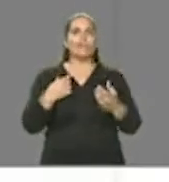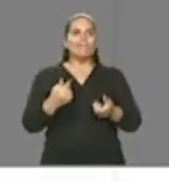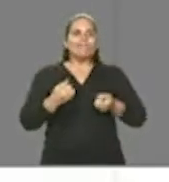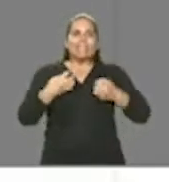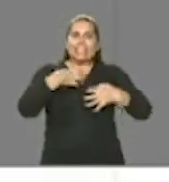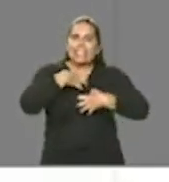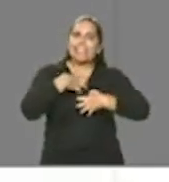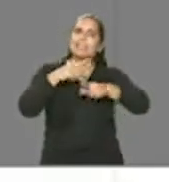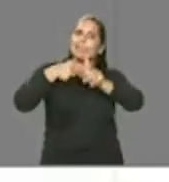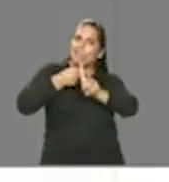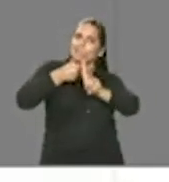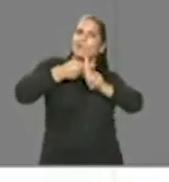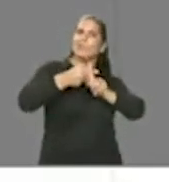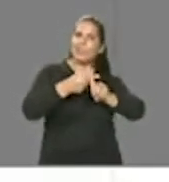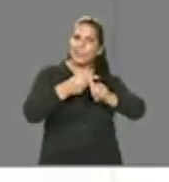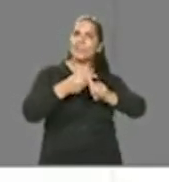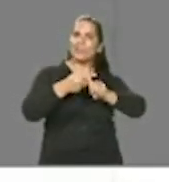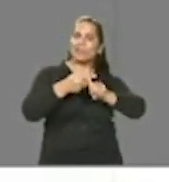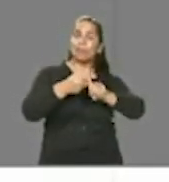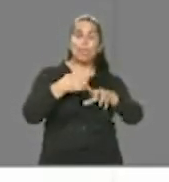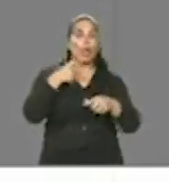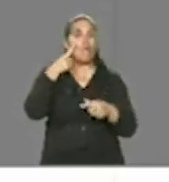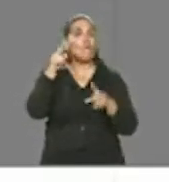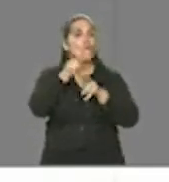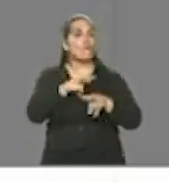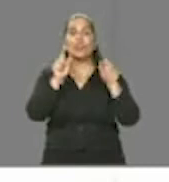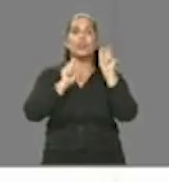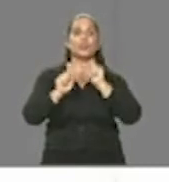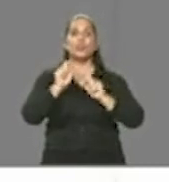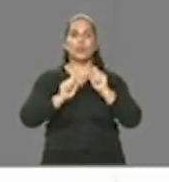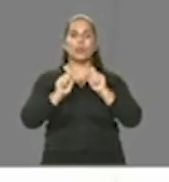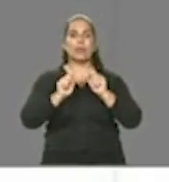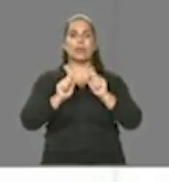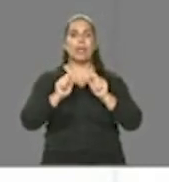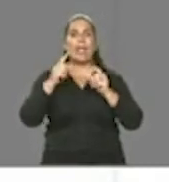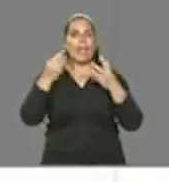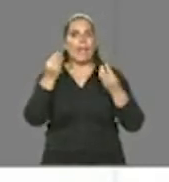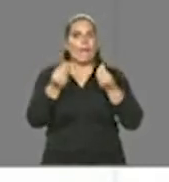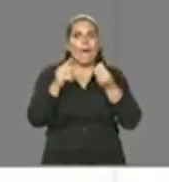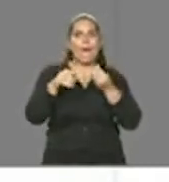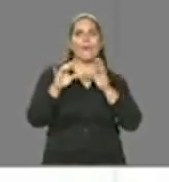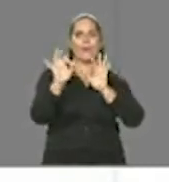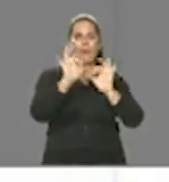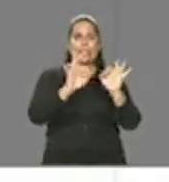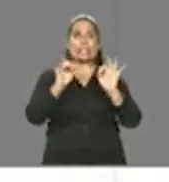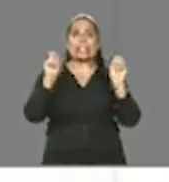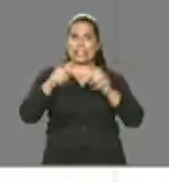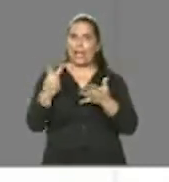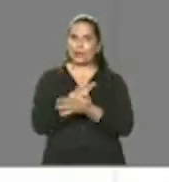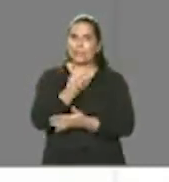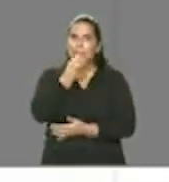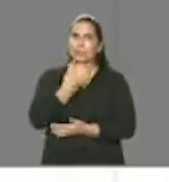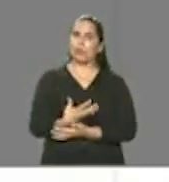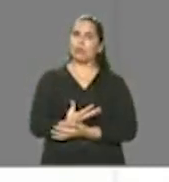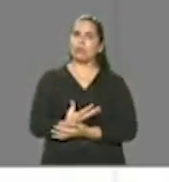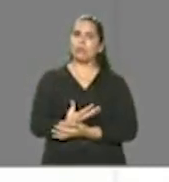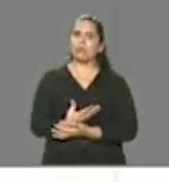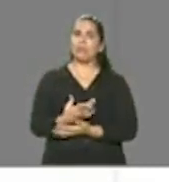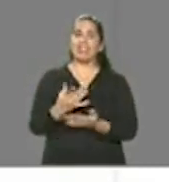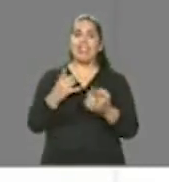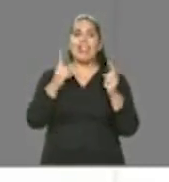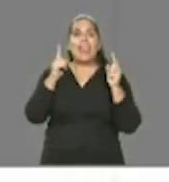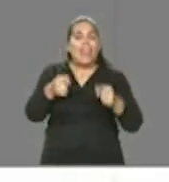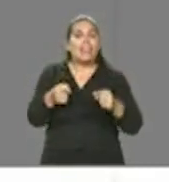dessa conversa. E o que eu enxergo, prefeito, é que as medidas estão funcionando. E eu acho que esse é